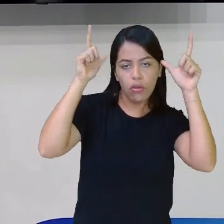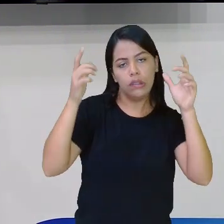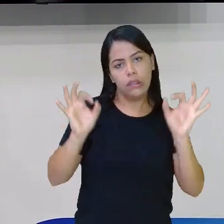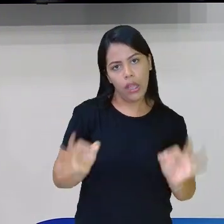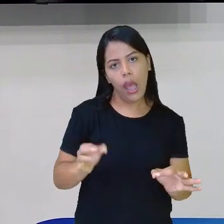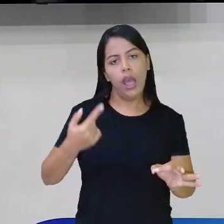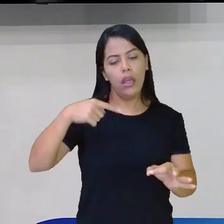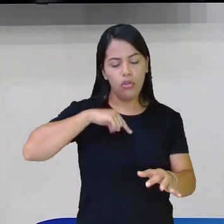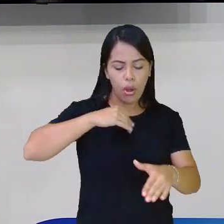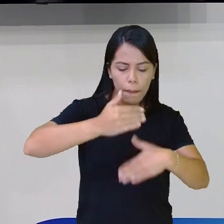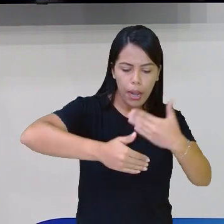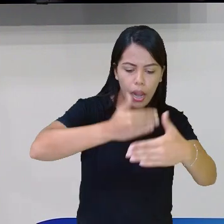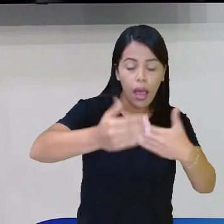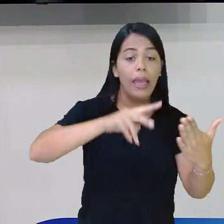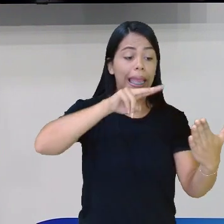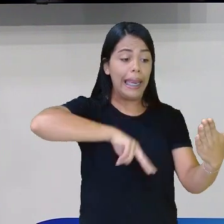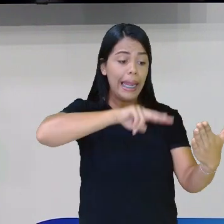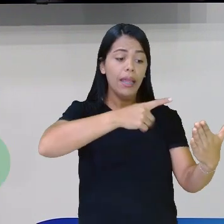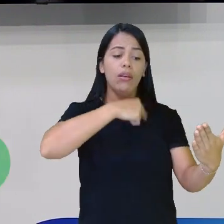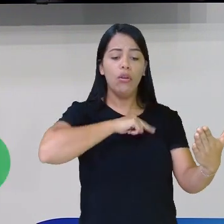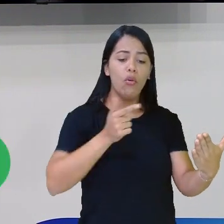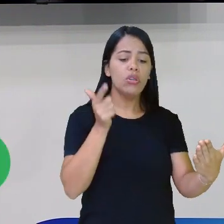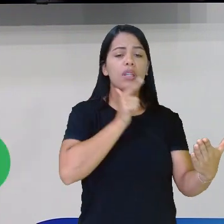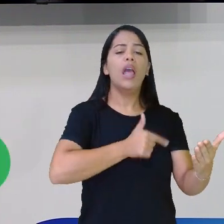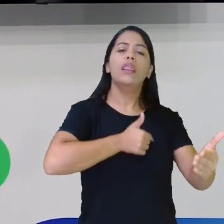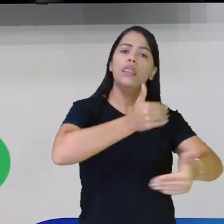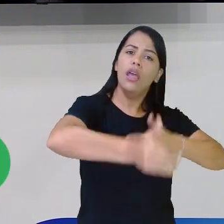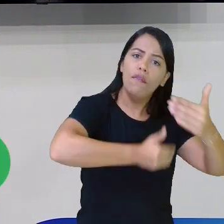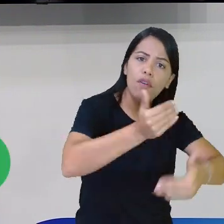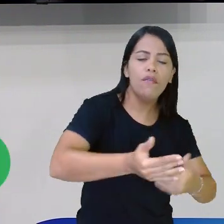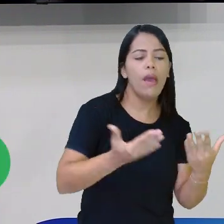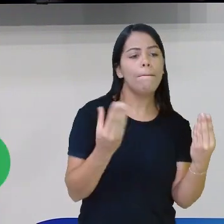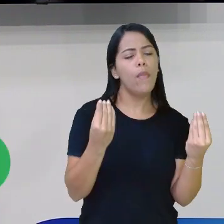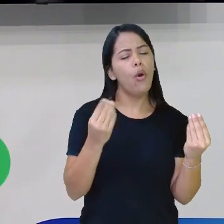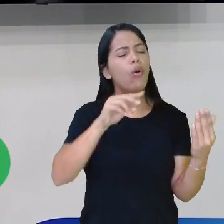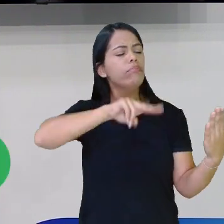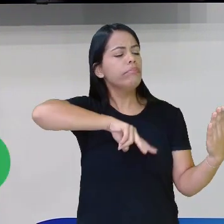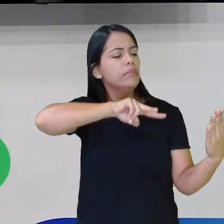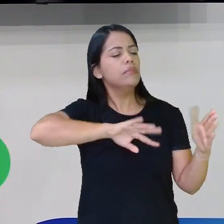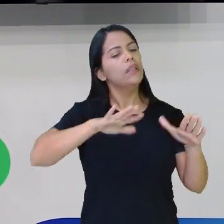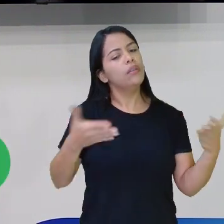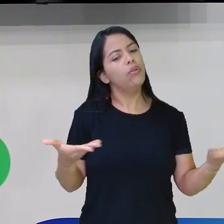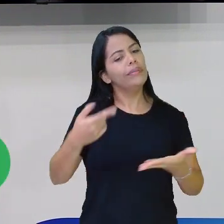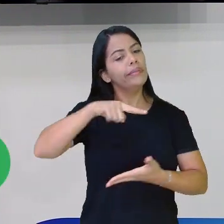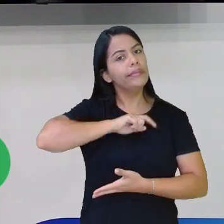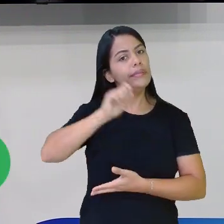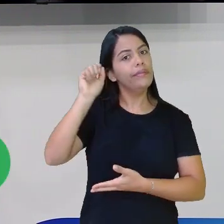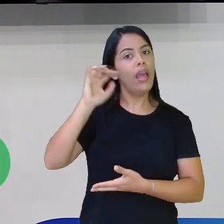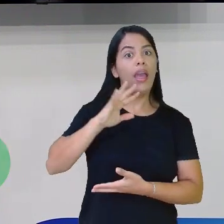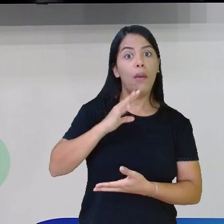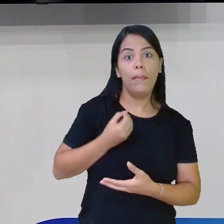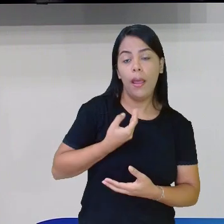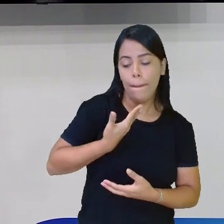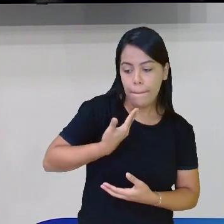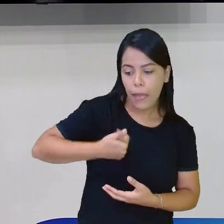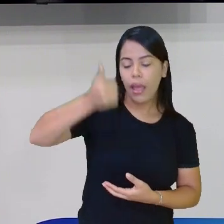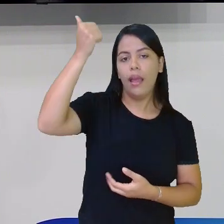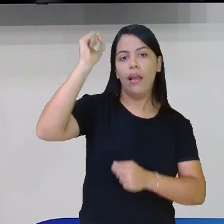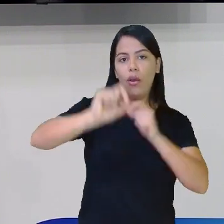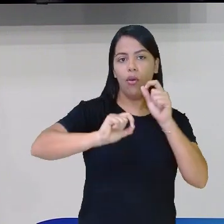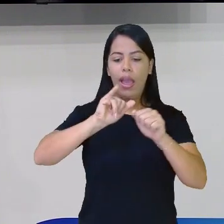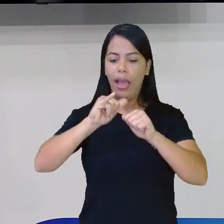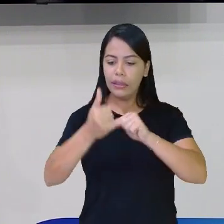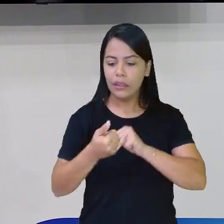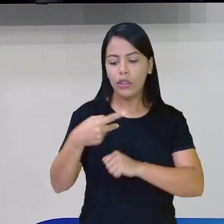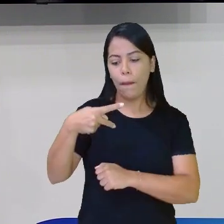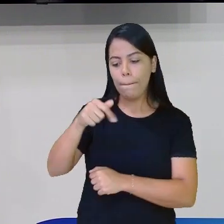gente desenvolve a leitura. Hoje a gente vai compreender os adjetivos pátrios, tá? O feminino de